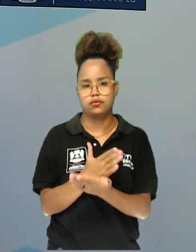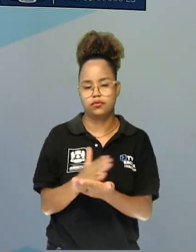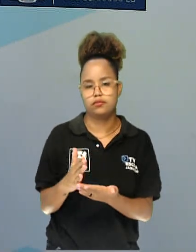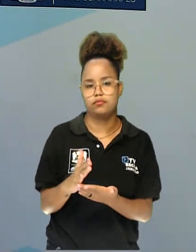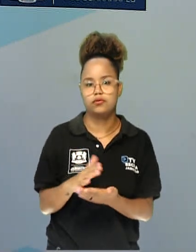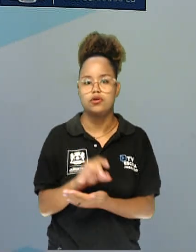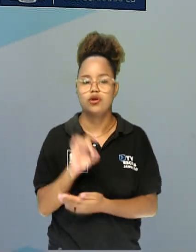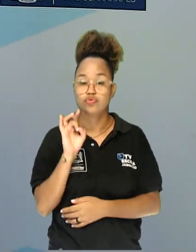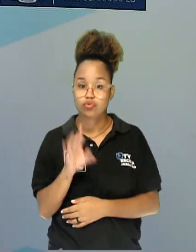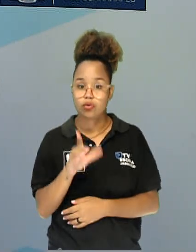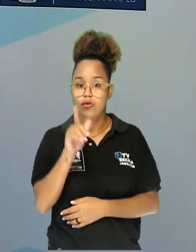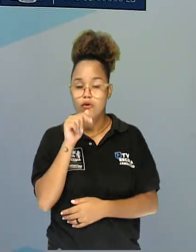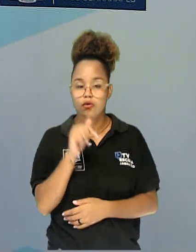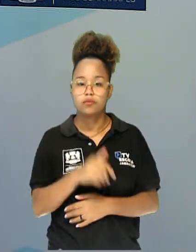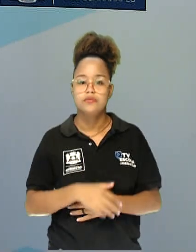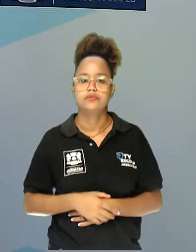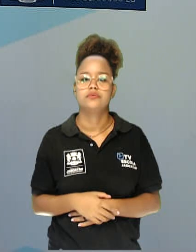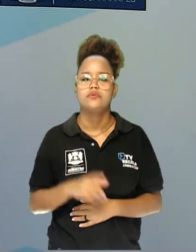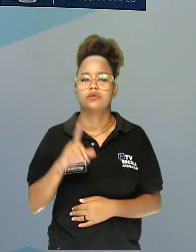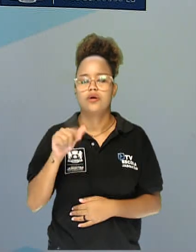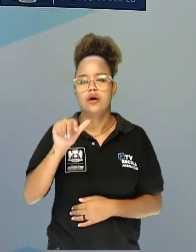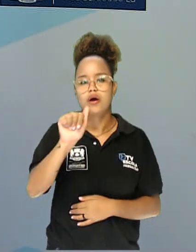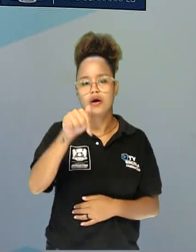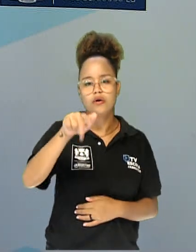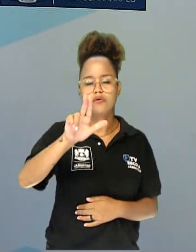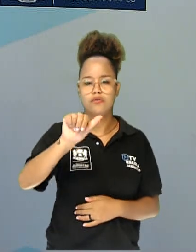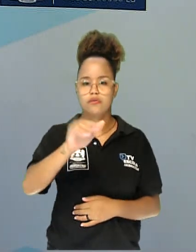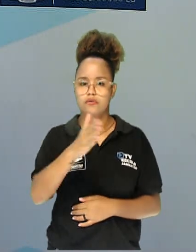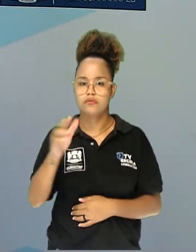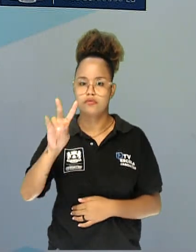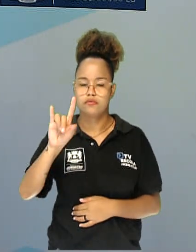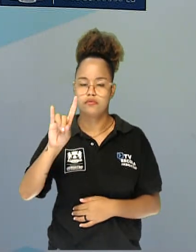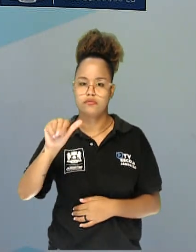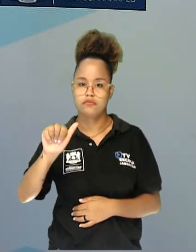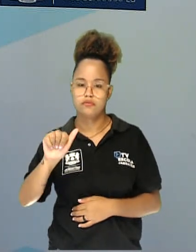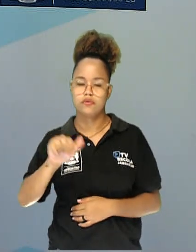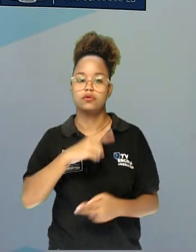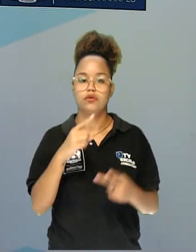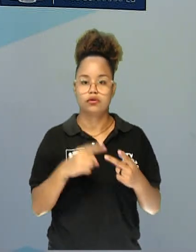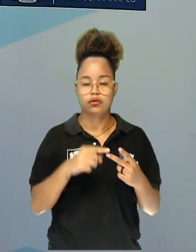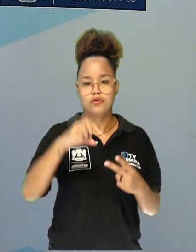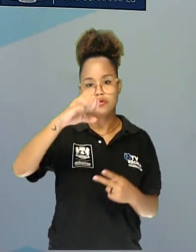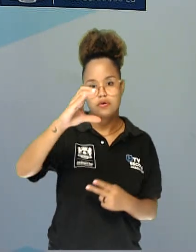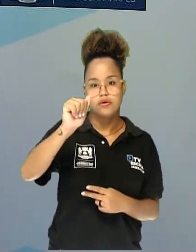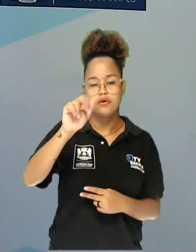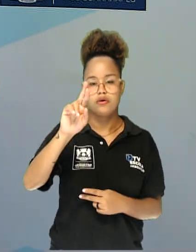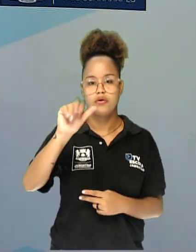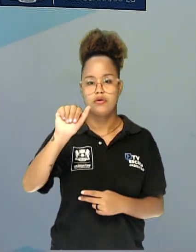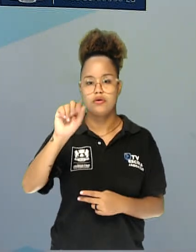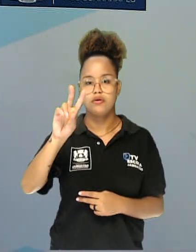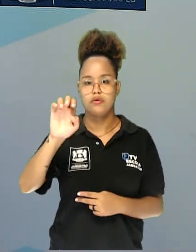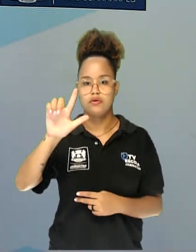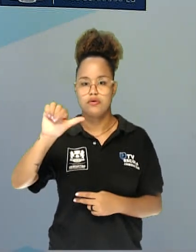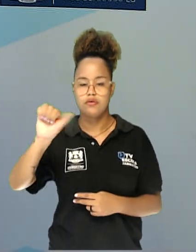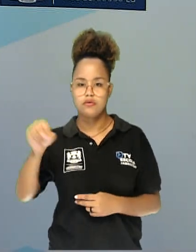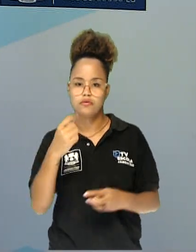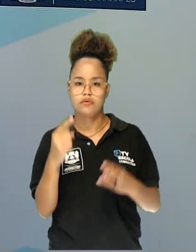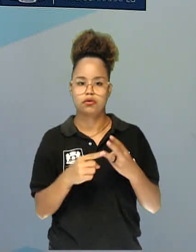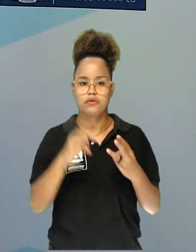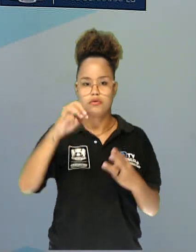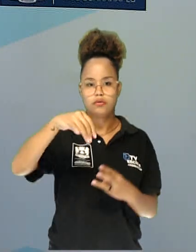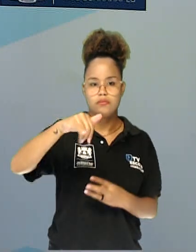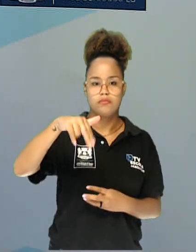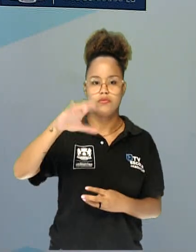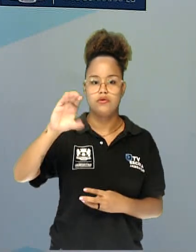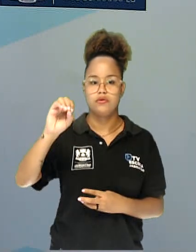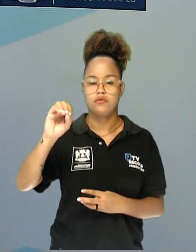aquáticos, que são as águas-vivas, as caravelas, as minhocas, as esponjas do mar, o ouriço